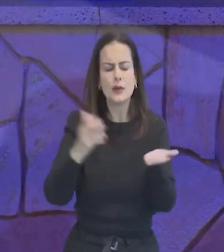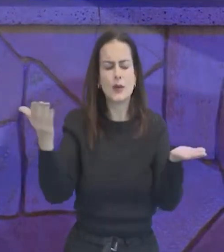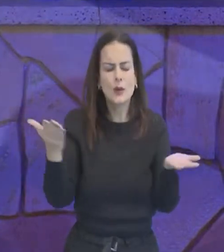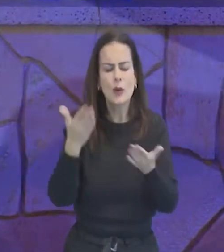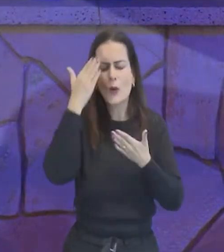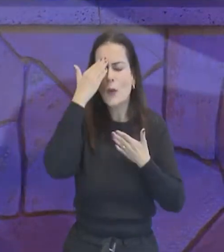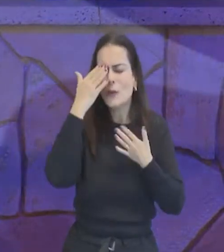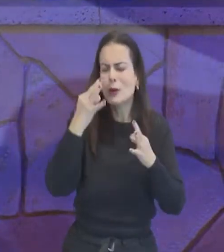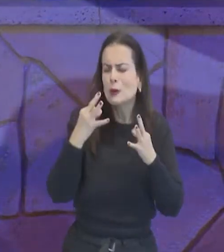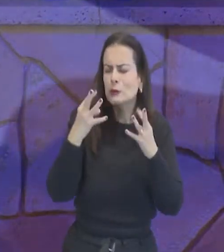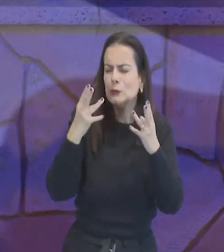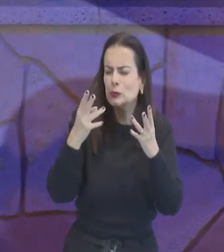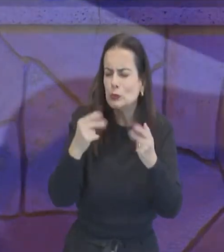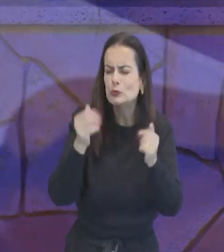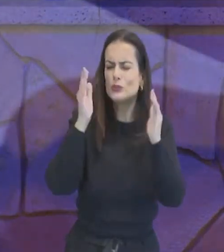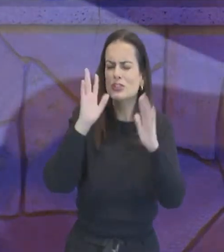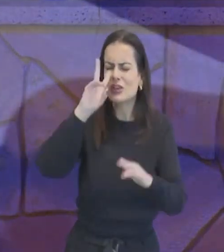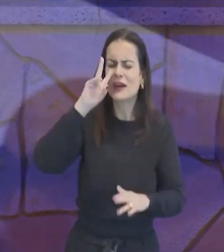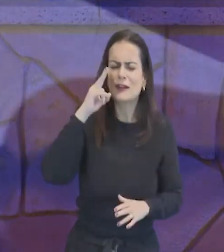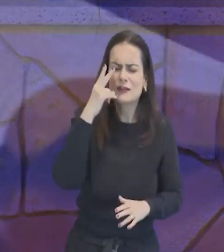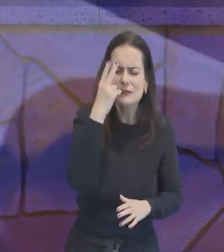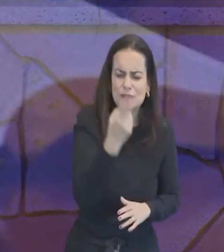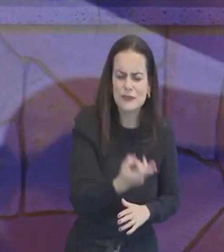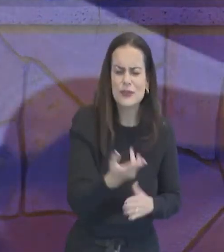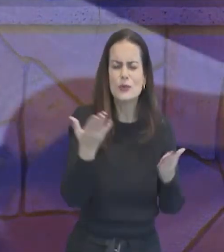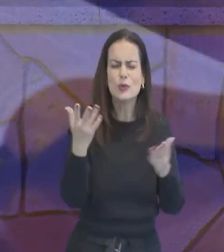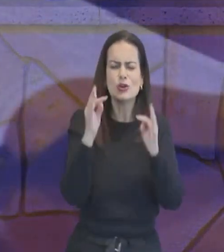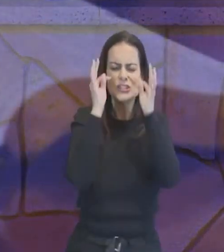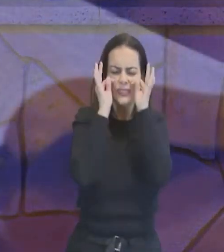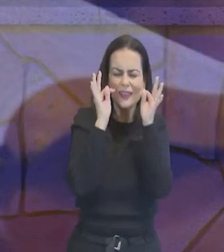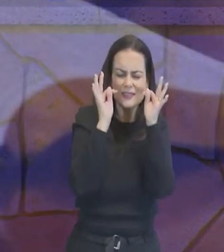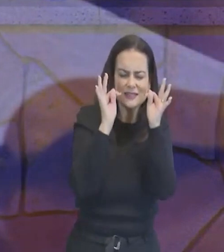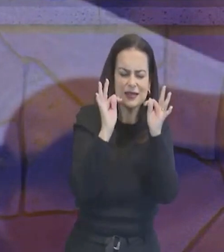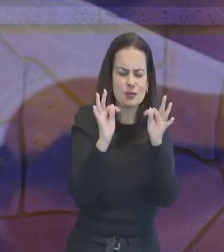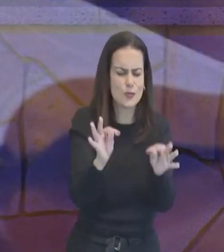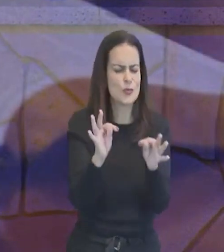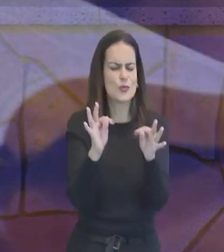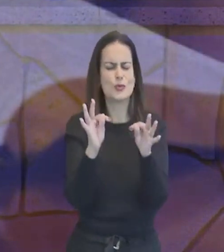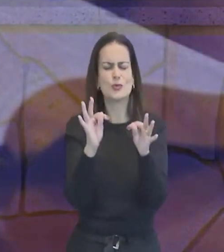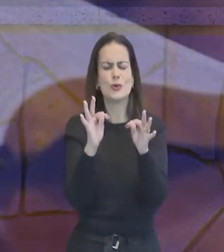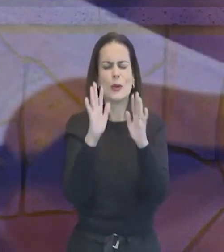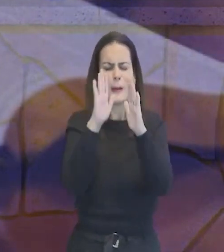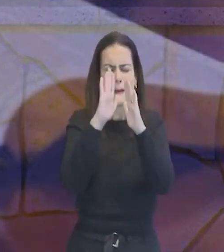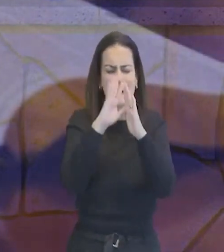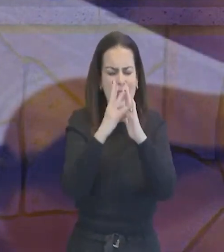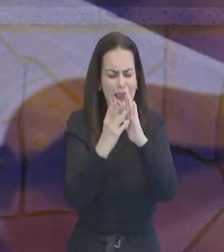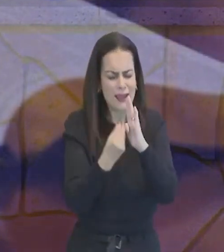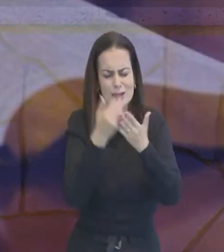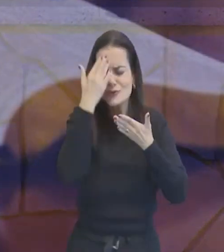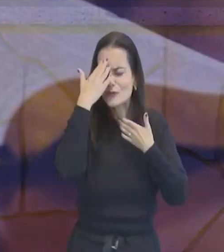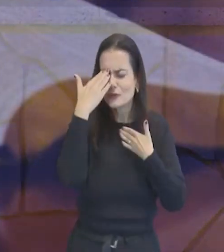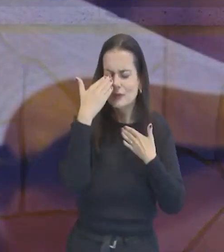obrigado, por tudo aquilo, que já ouvimos, e vimos, pelos testemunhos, pela tua igreja, que,